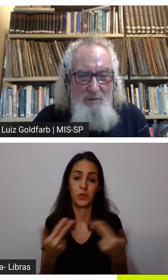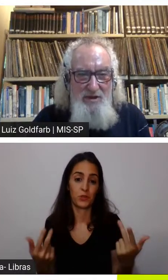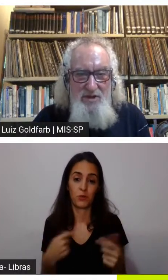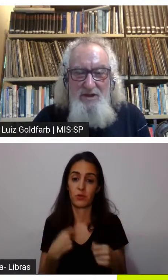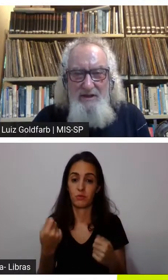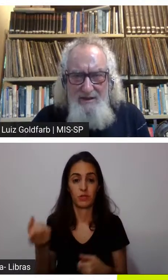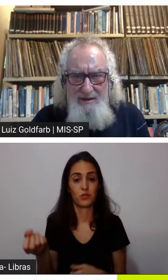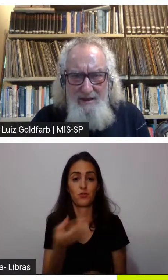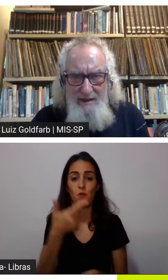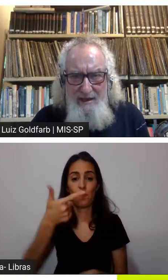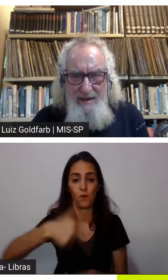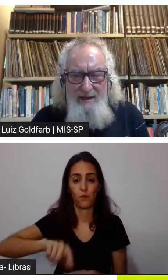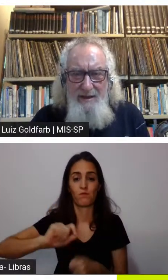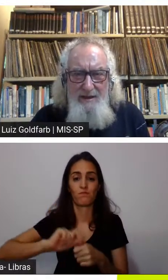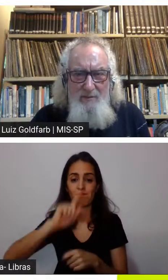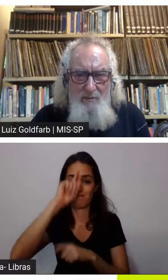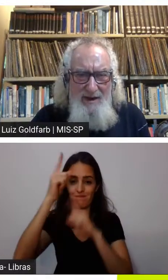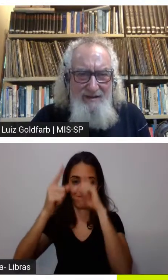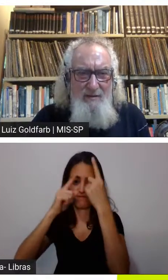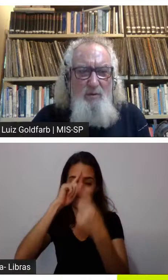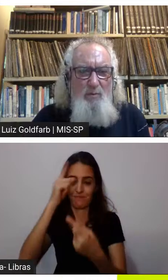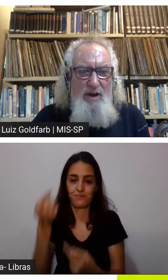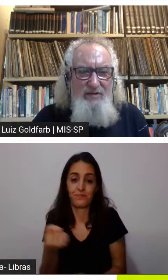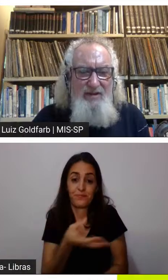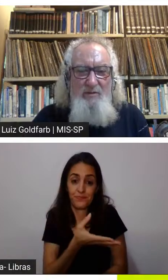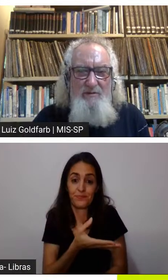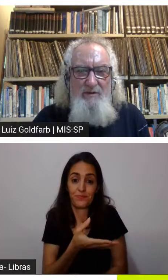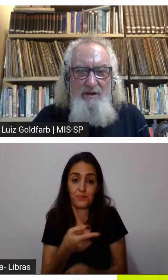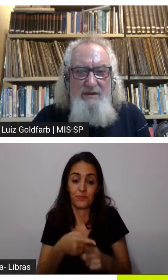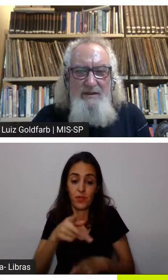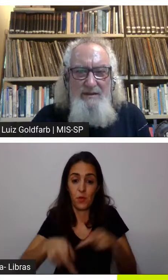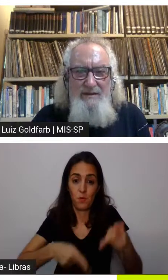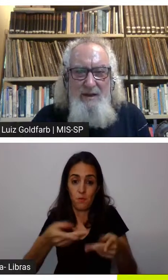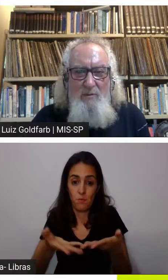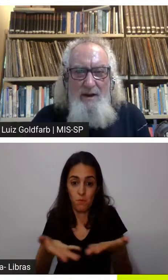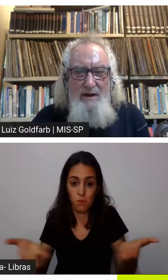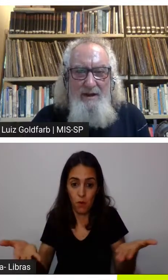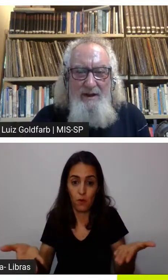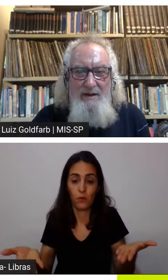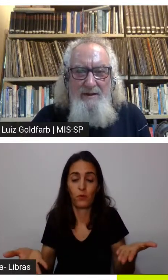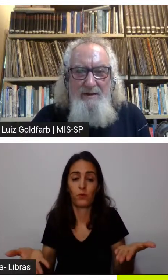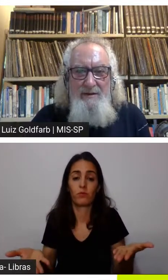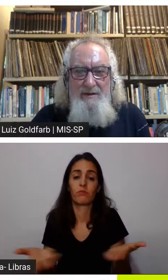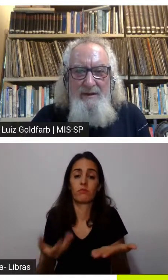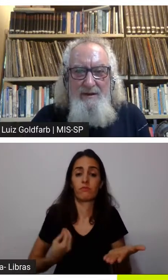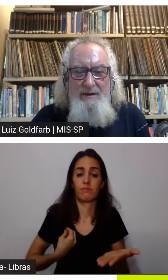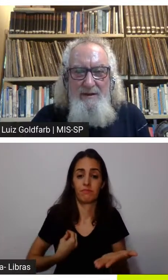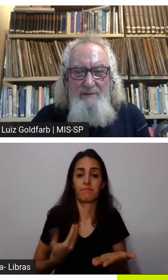que realmente para essa população Ivan ter uma